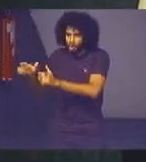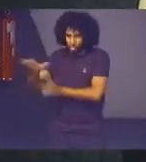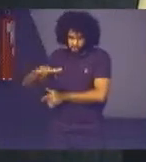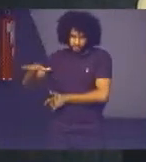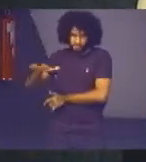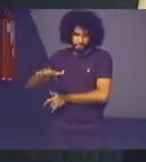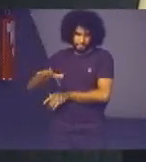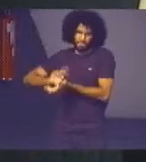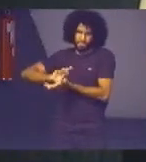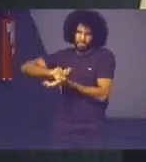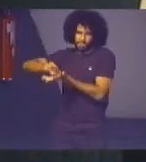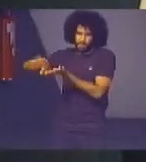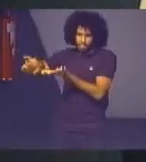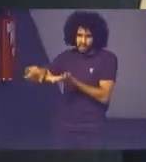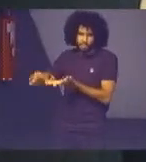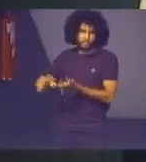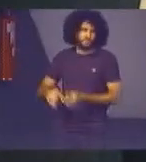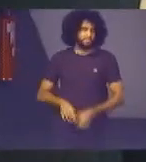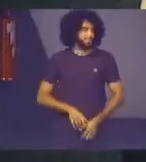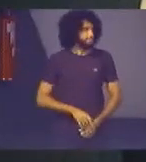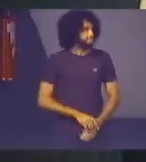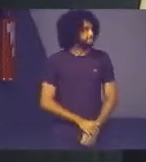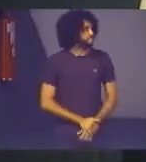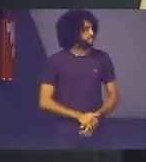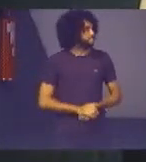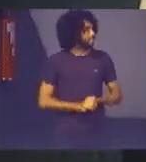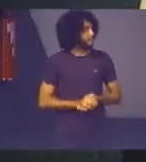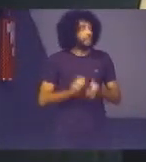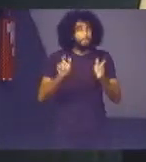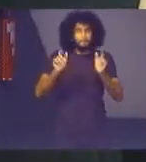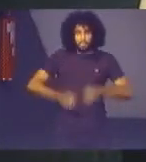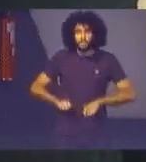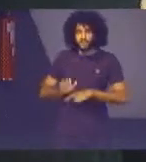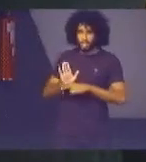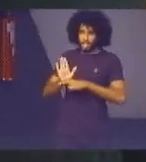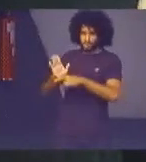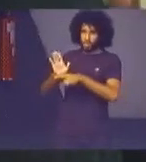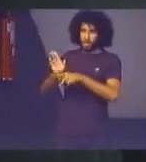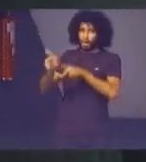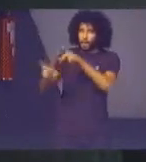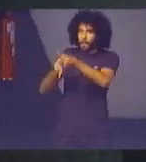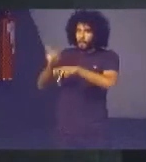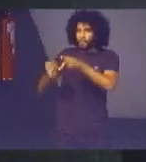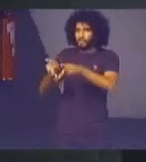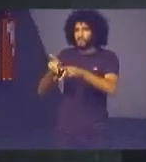muito extensos para que possa atender a população dignamente